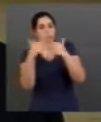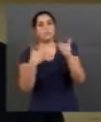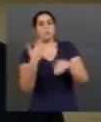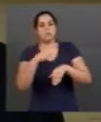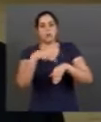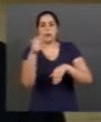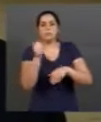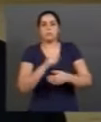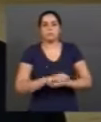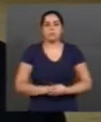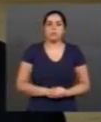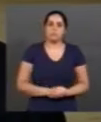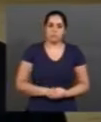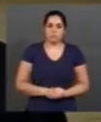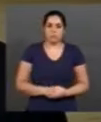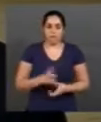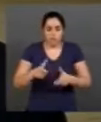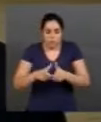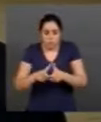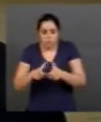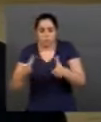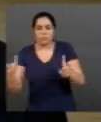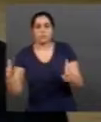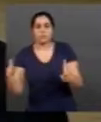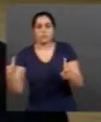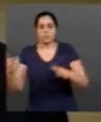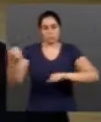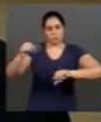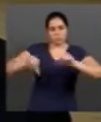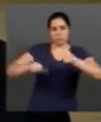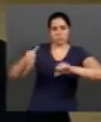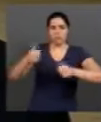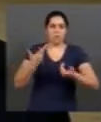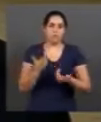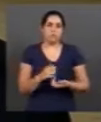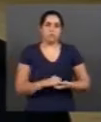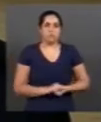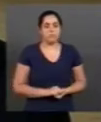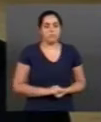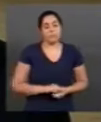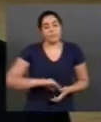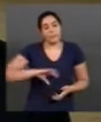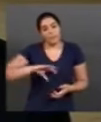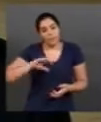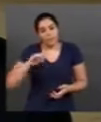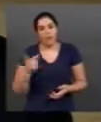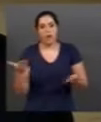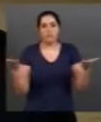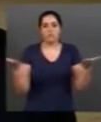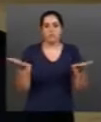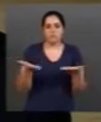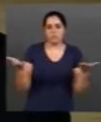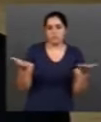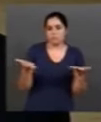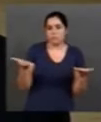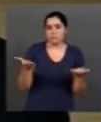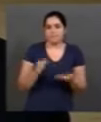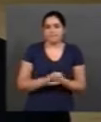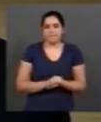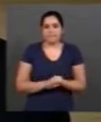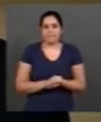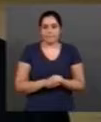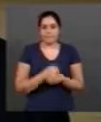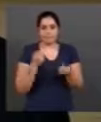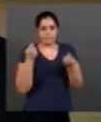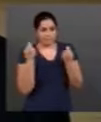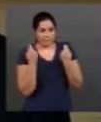renovação e ampliação dos nossos laboratórios. E, claro, que nesse momento isso exige muito mais de